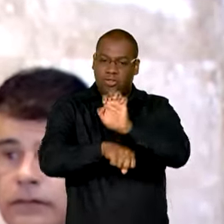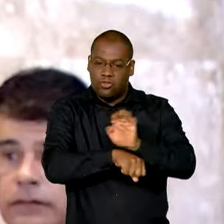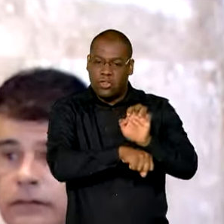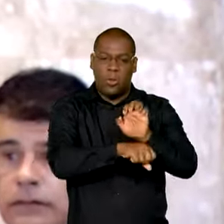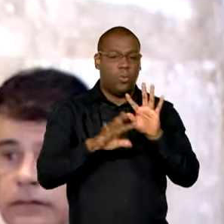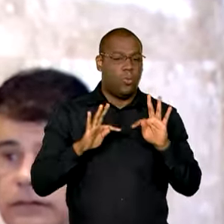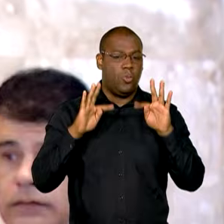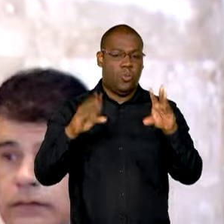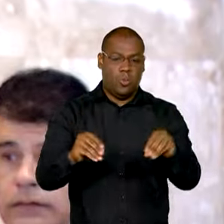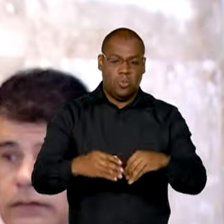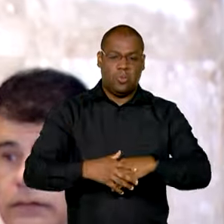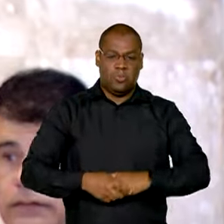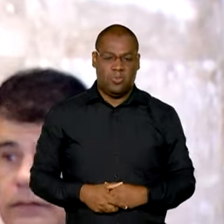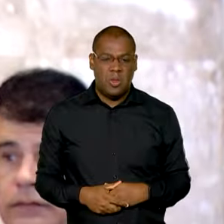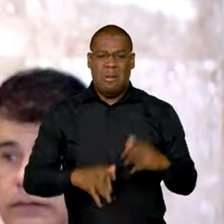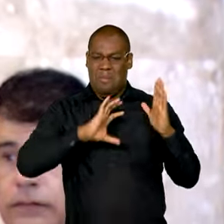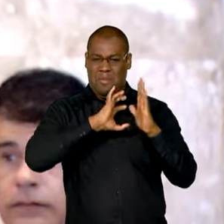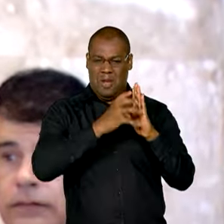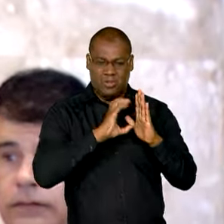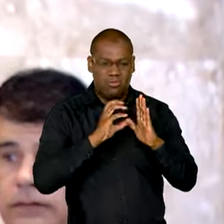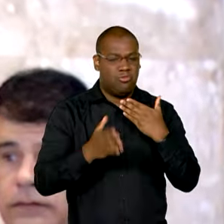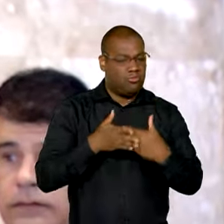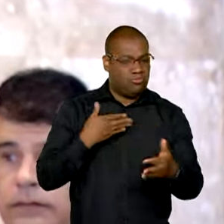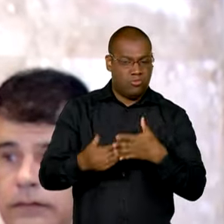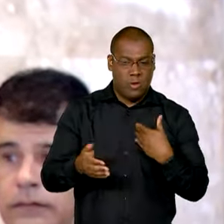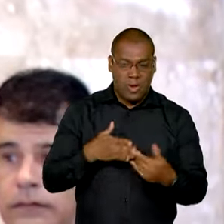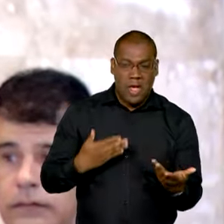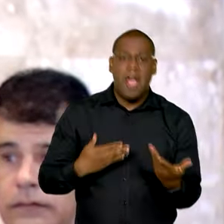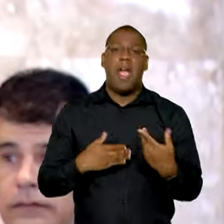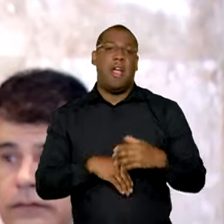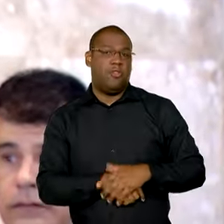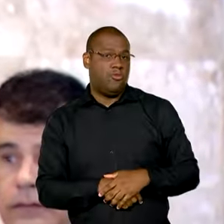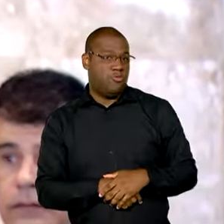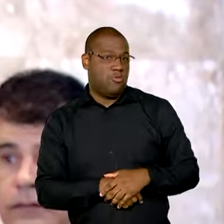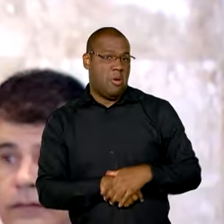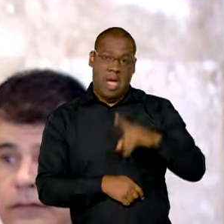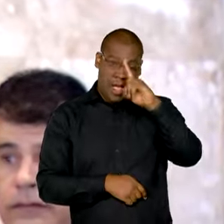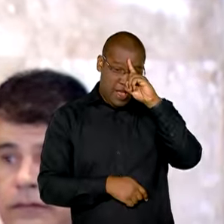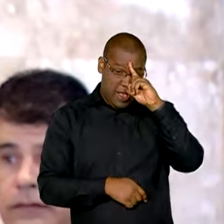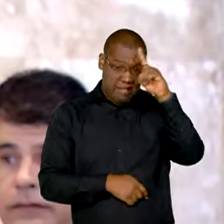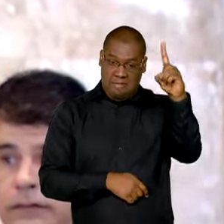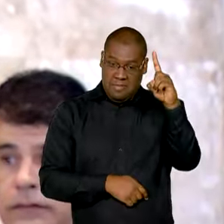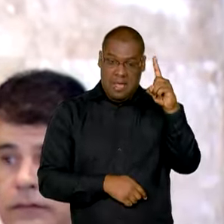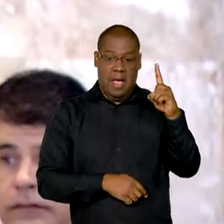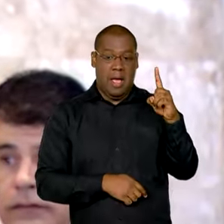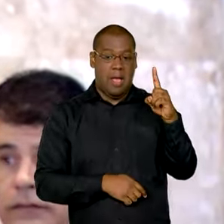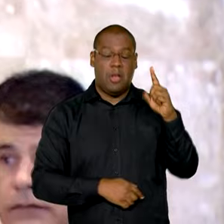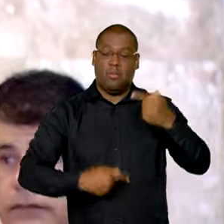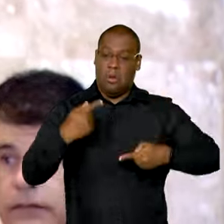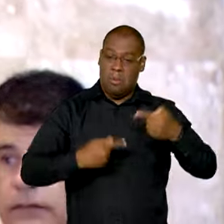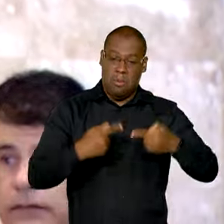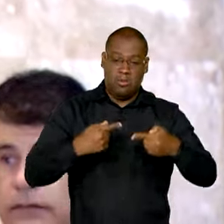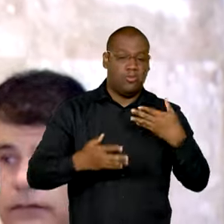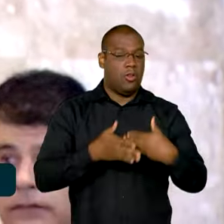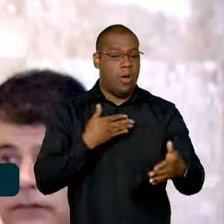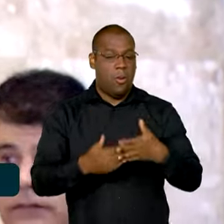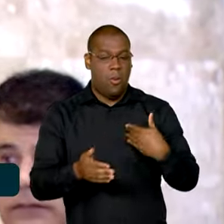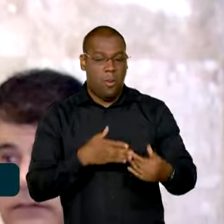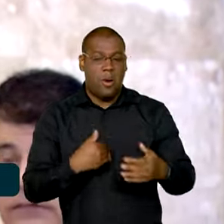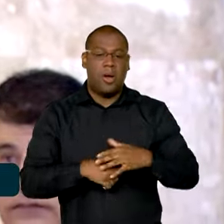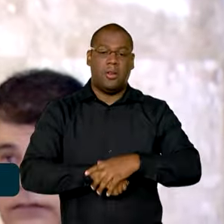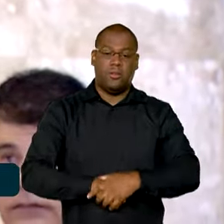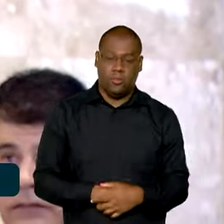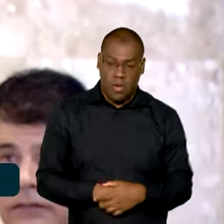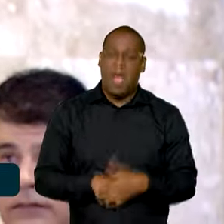Independente de partido político, de opção política, ideológica, nós temos feito entregas